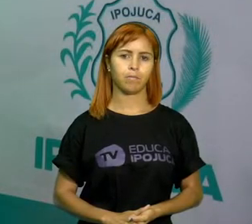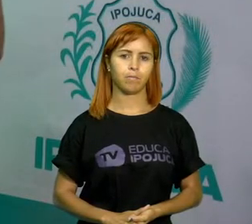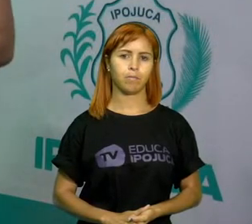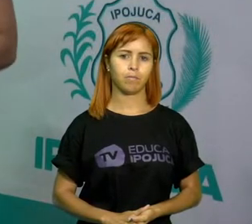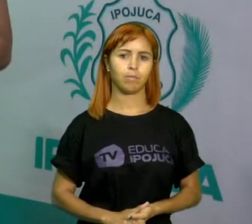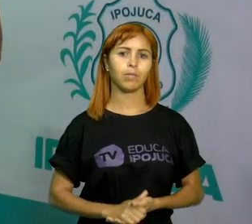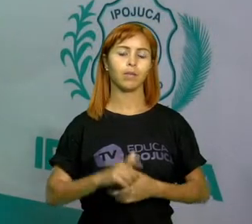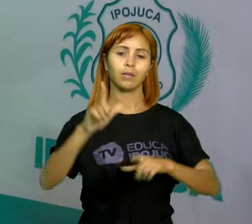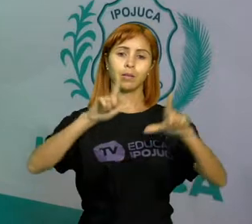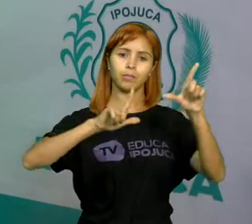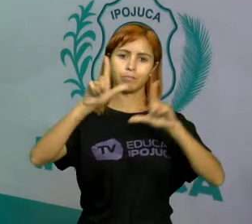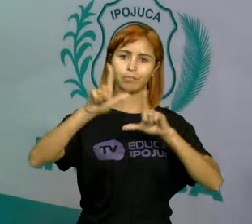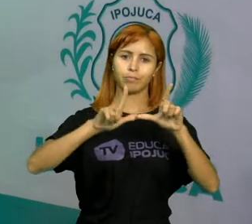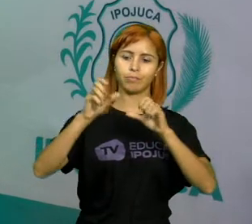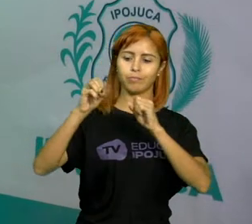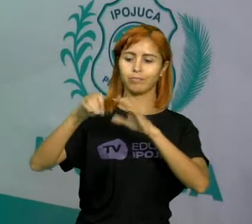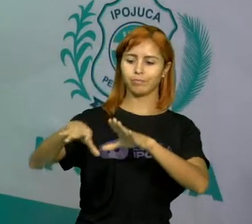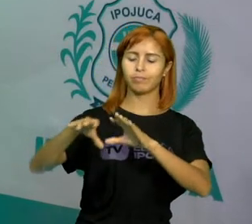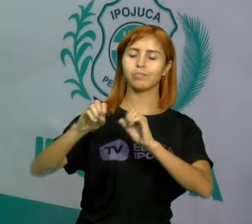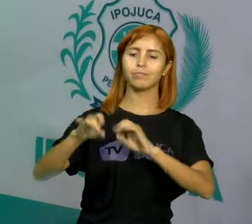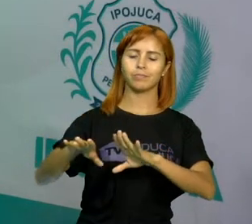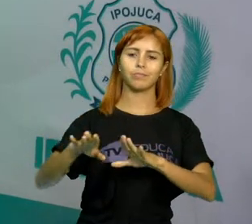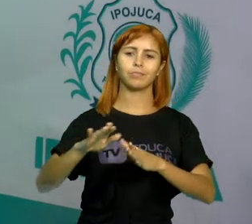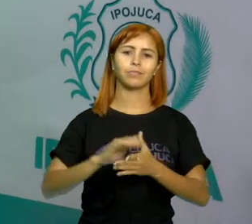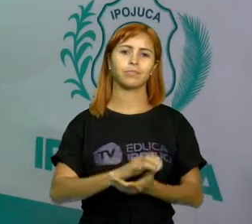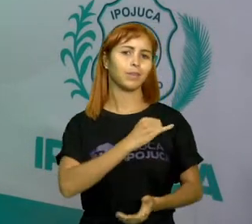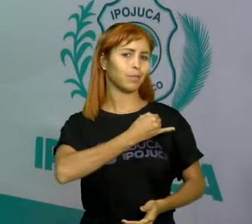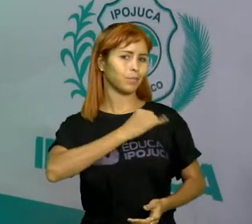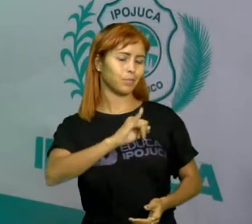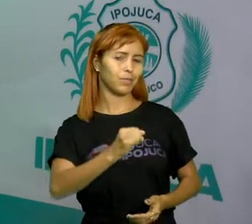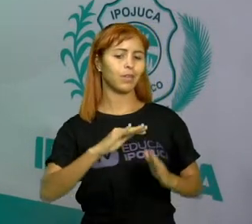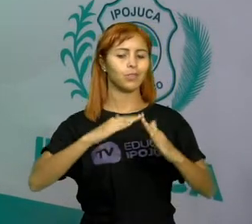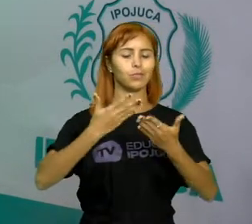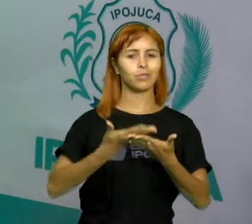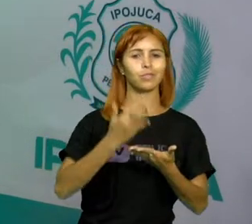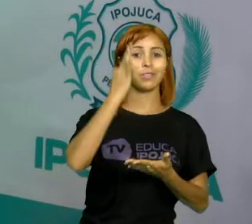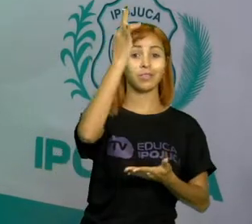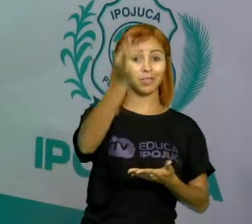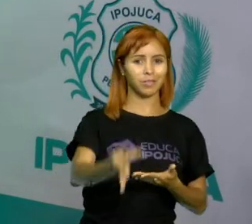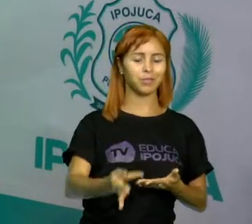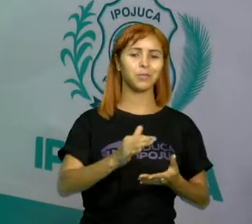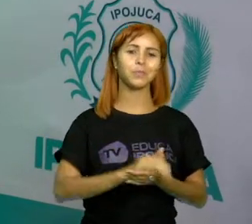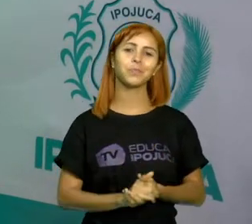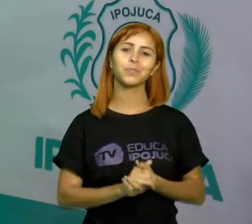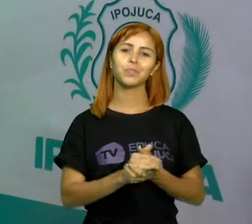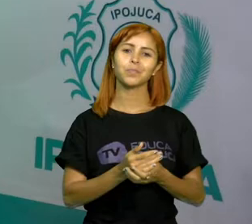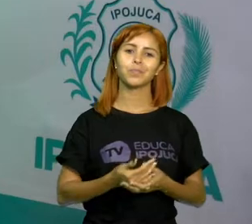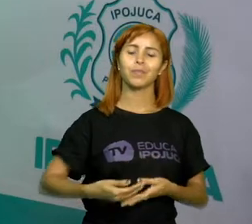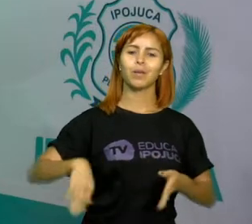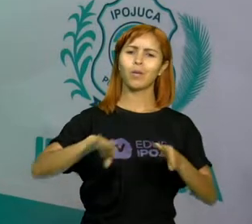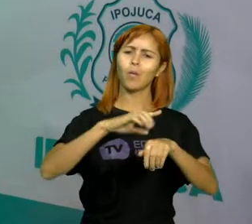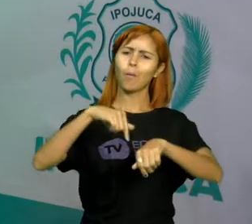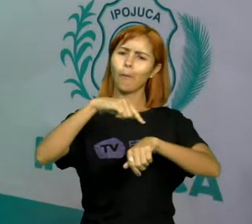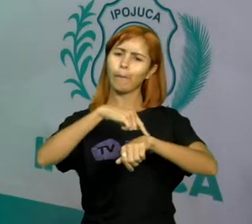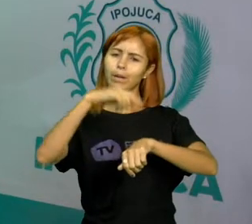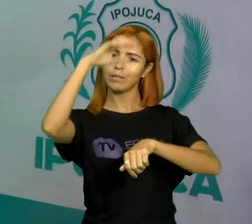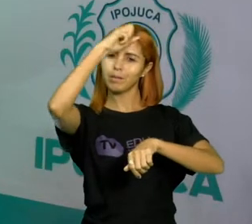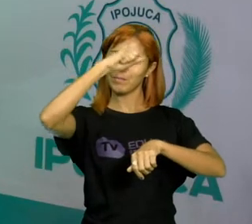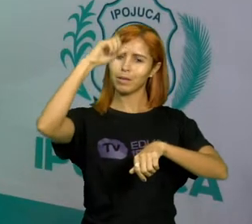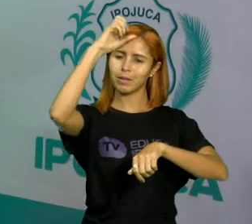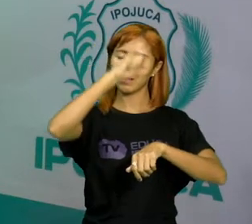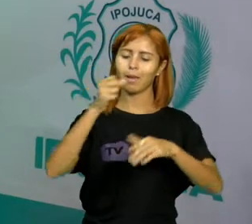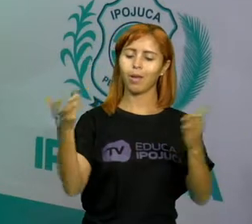Está no ar a TV Educa e Pojuca, a escola do futuro. Chegou mais um momento de aprender